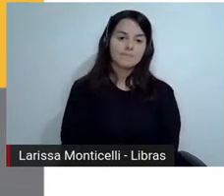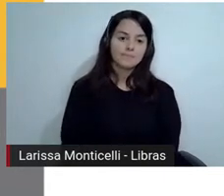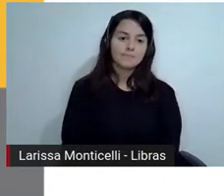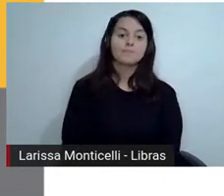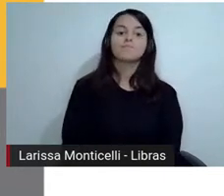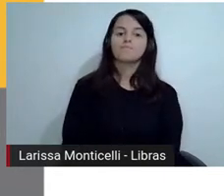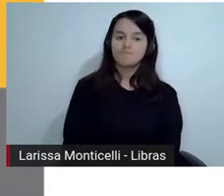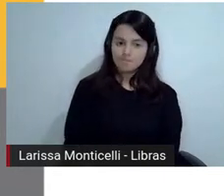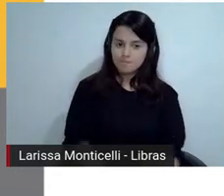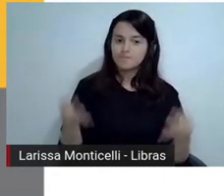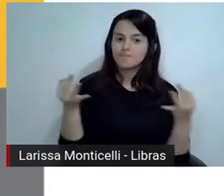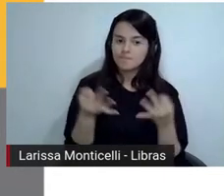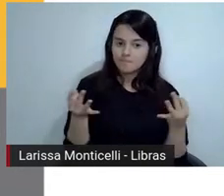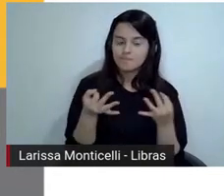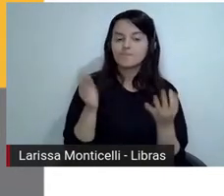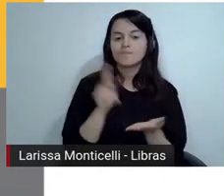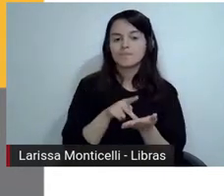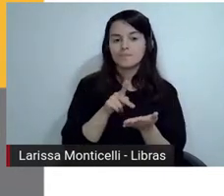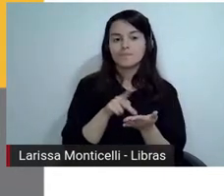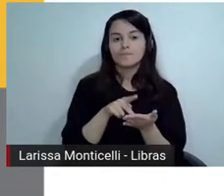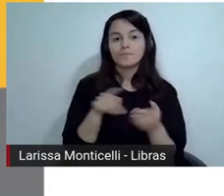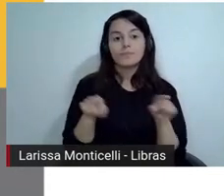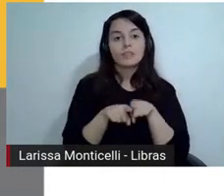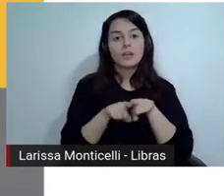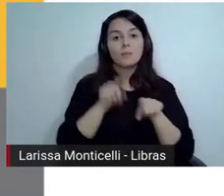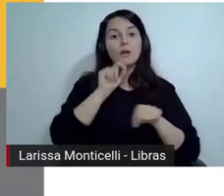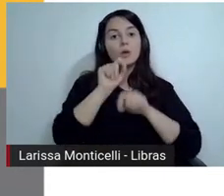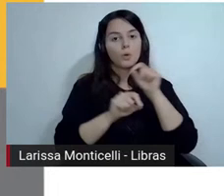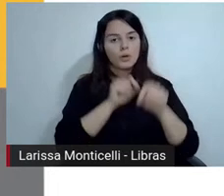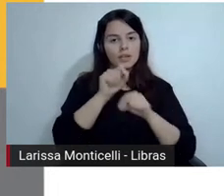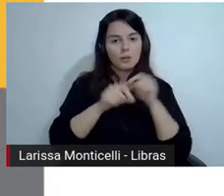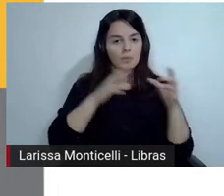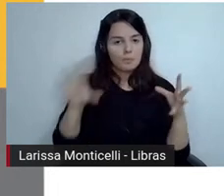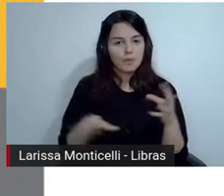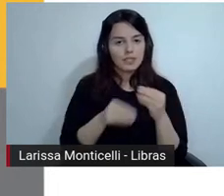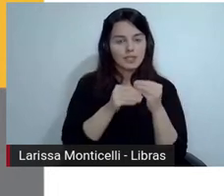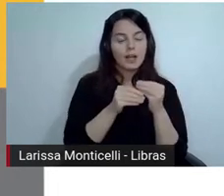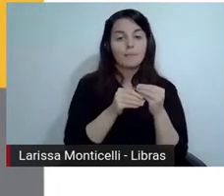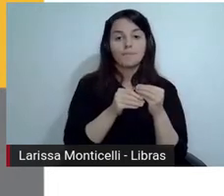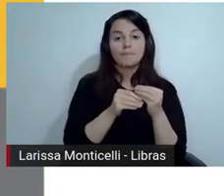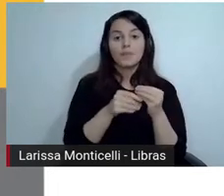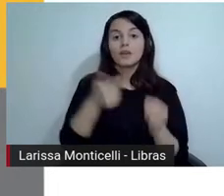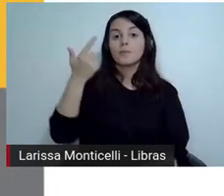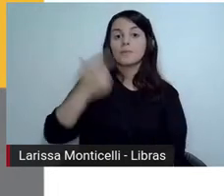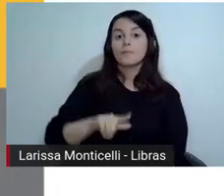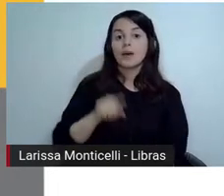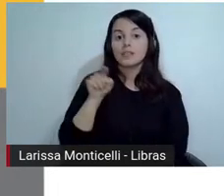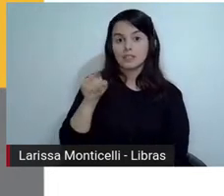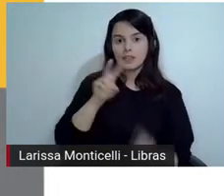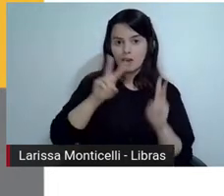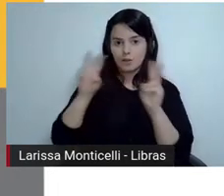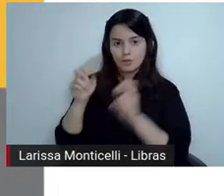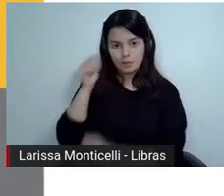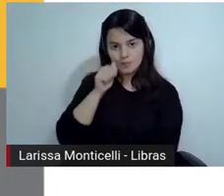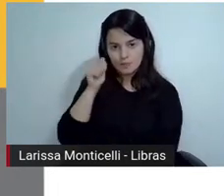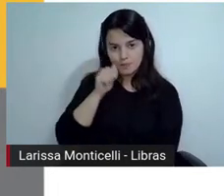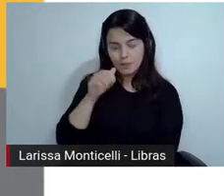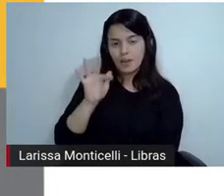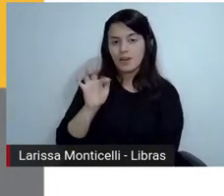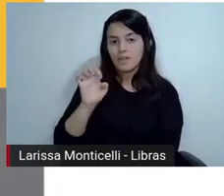perfeito e só para fechar que tem a ver com essa questão que a Fernanda acabou de comentar